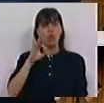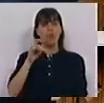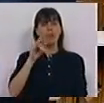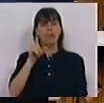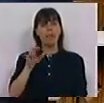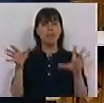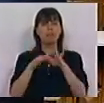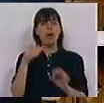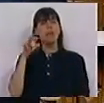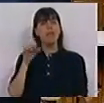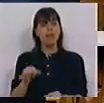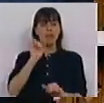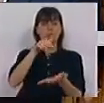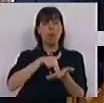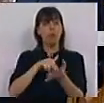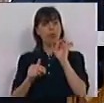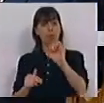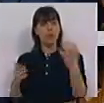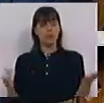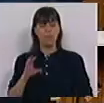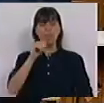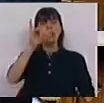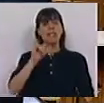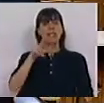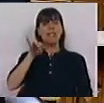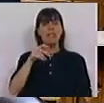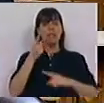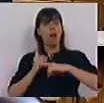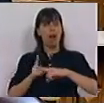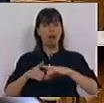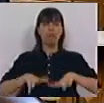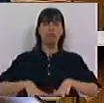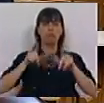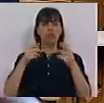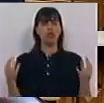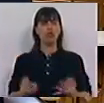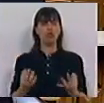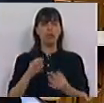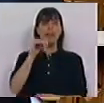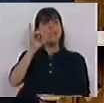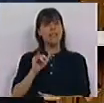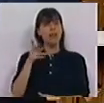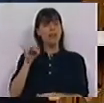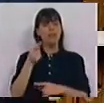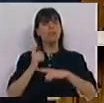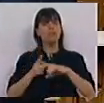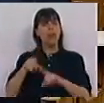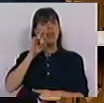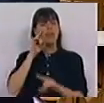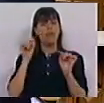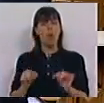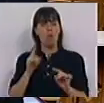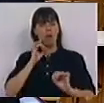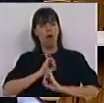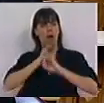relação ao Partido Comunista e às suas posições, o Siriza na Grécia teve uma evolução. O Siriza na Grécia defende hoje,